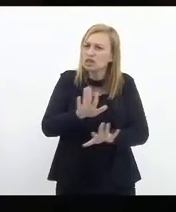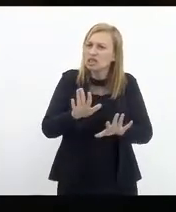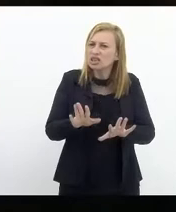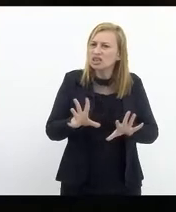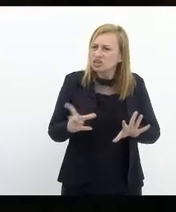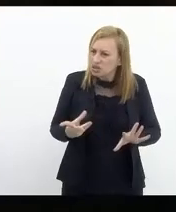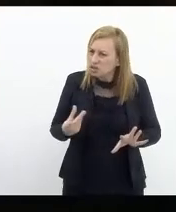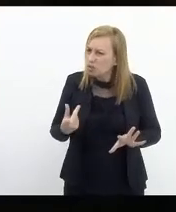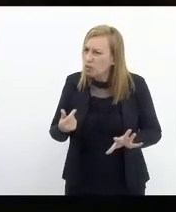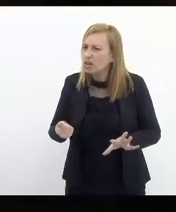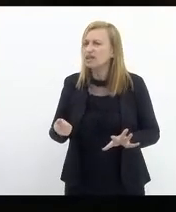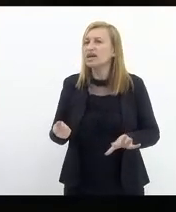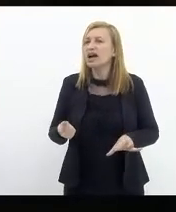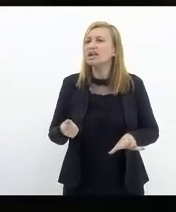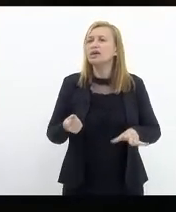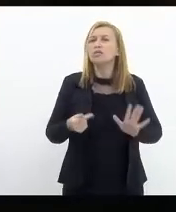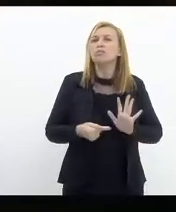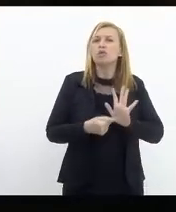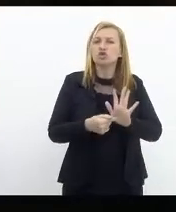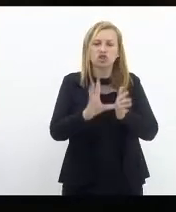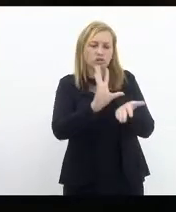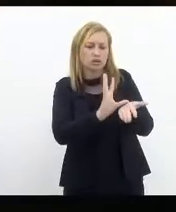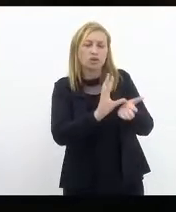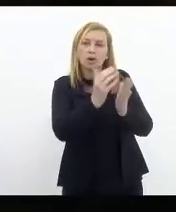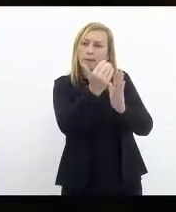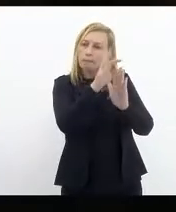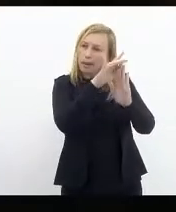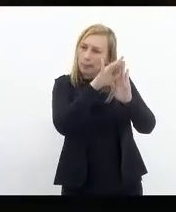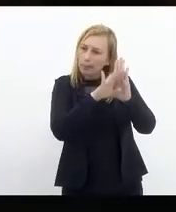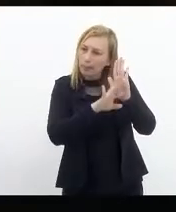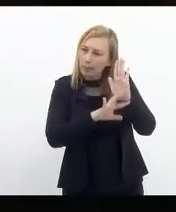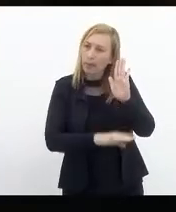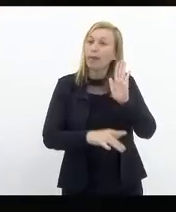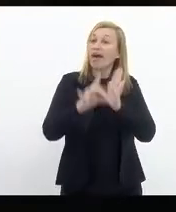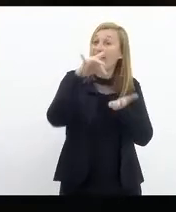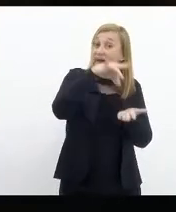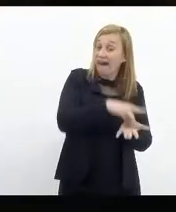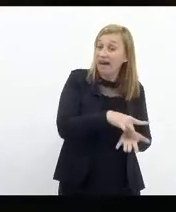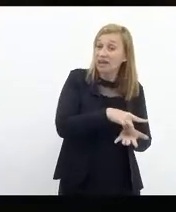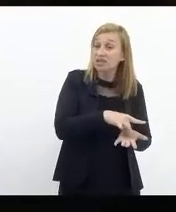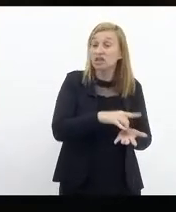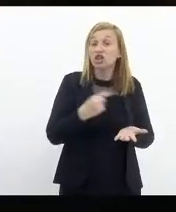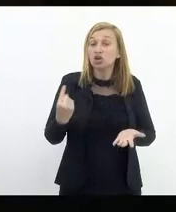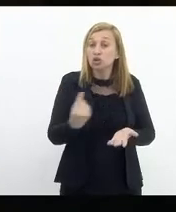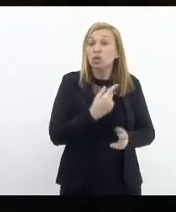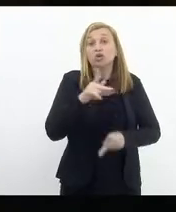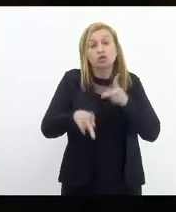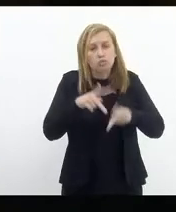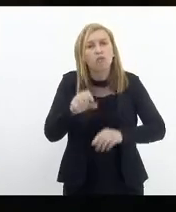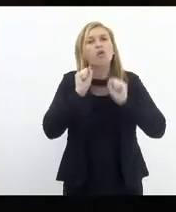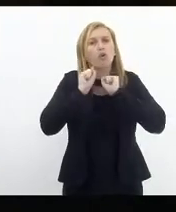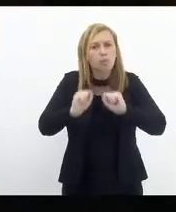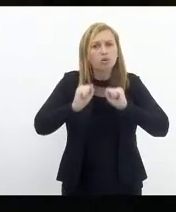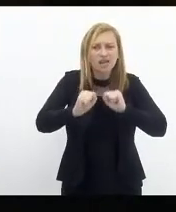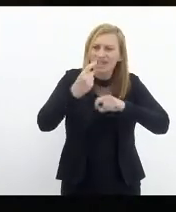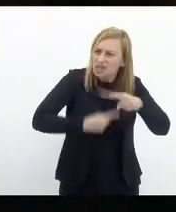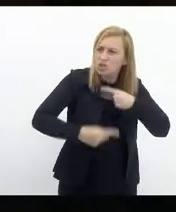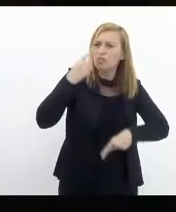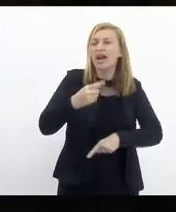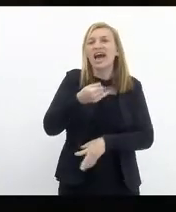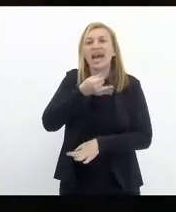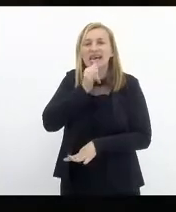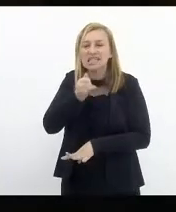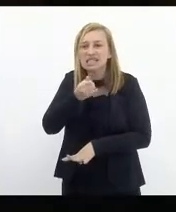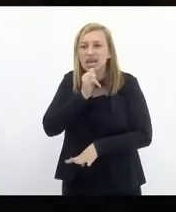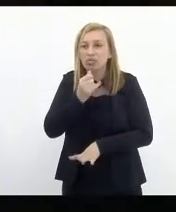qualificada, mas trazendo pautas reais, pautas para que o nosso povo pudesse superar, por exemplo,